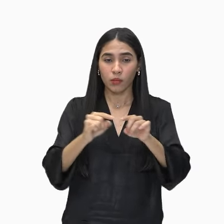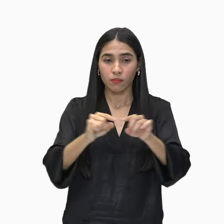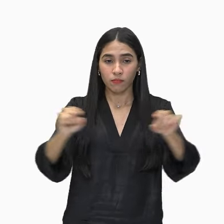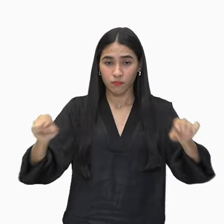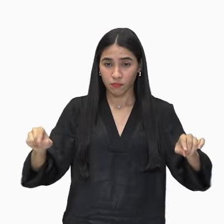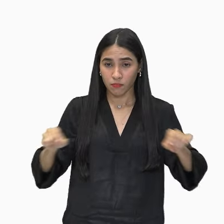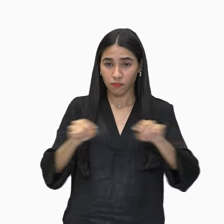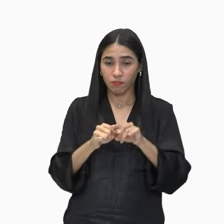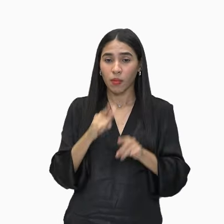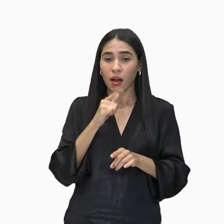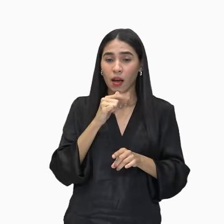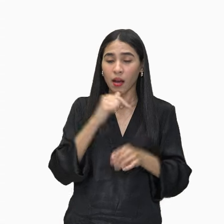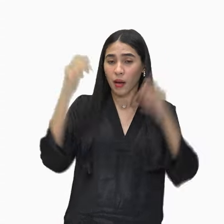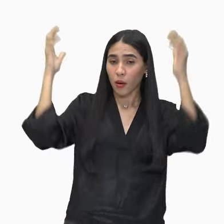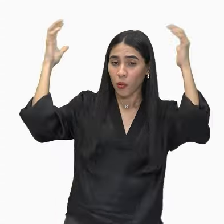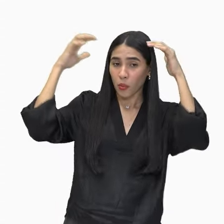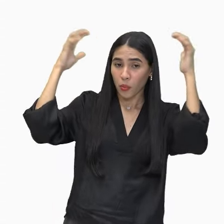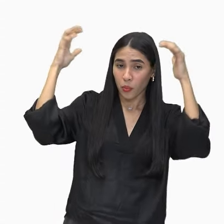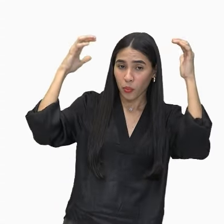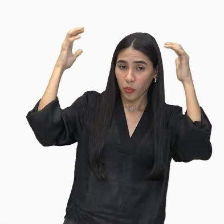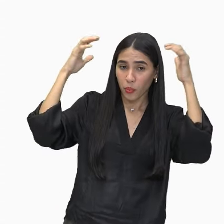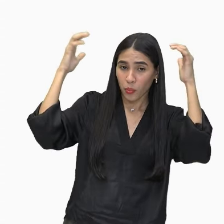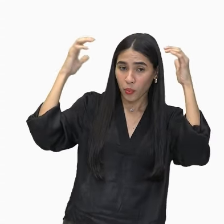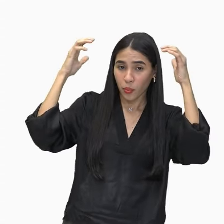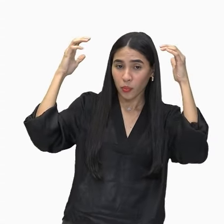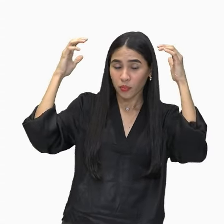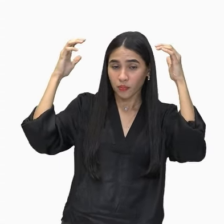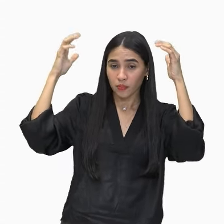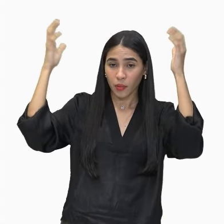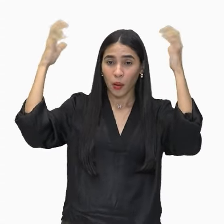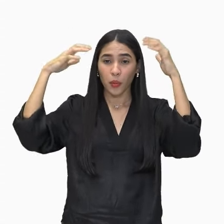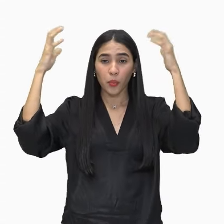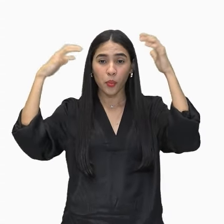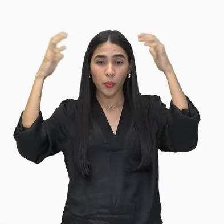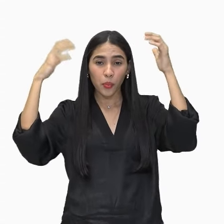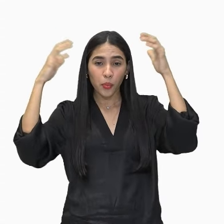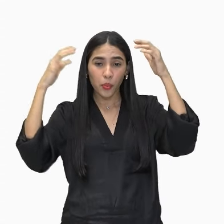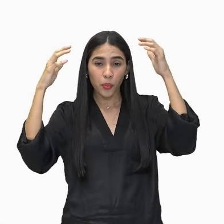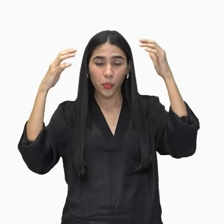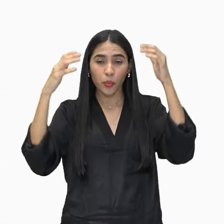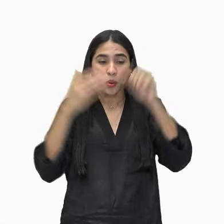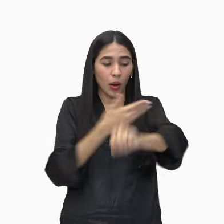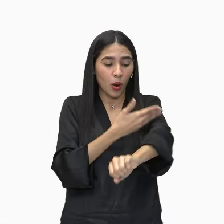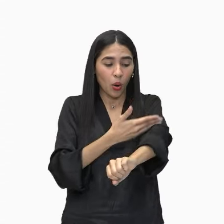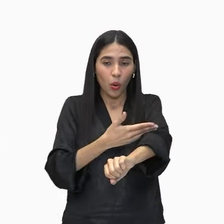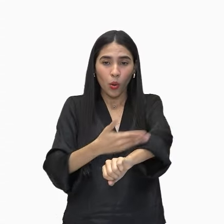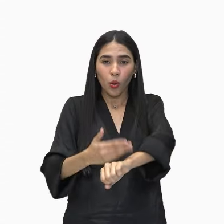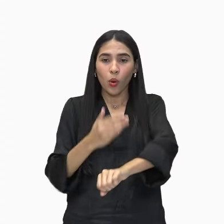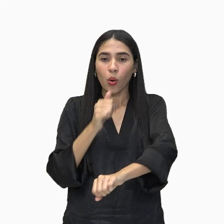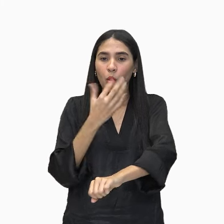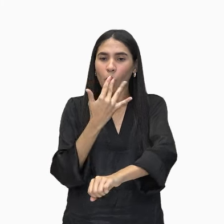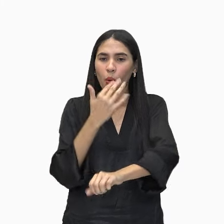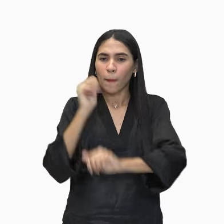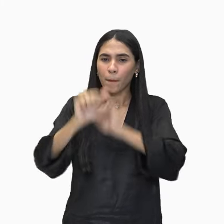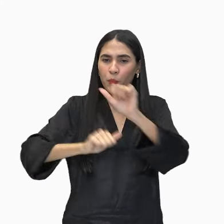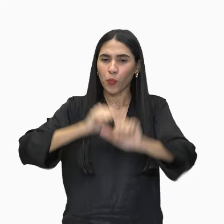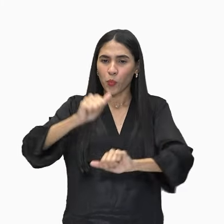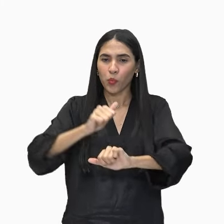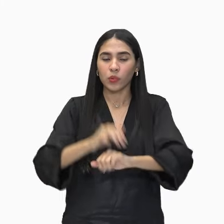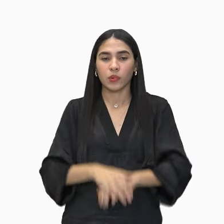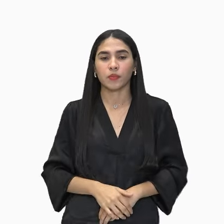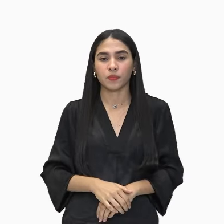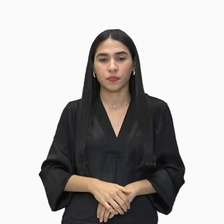ele vai se banhar, e a pessoa que se banha nessa poça embranquece. E isso também vai acontecer com o